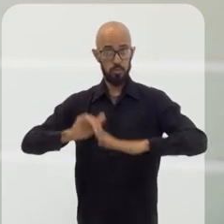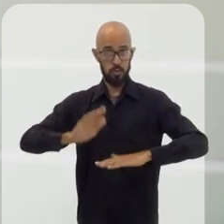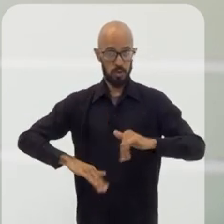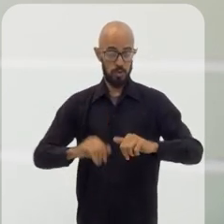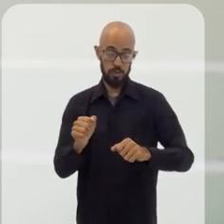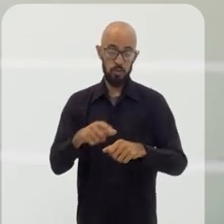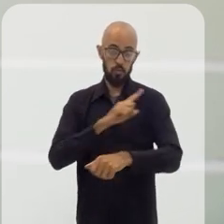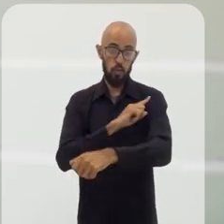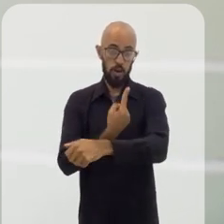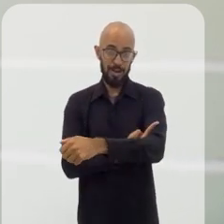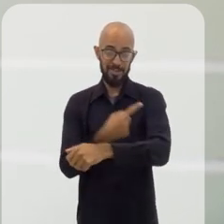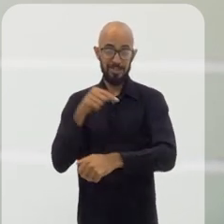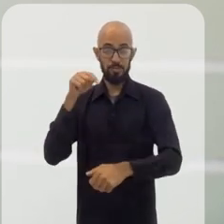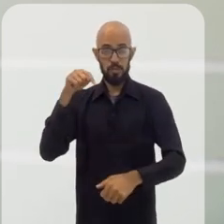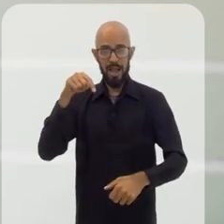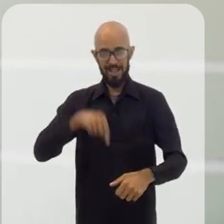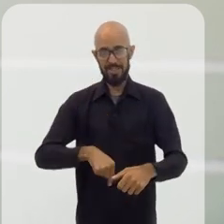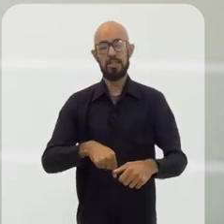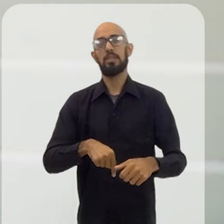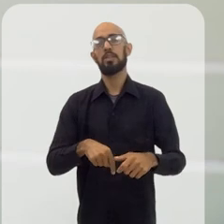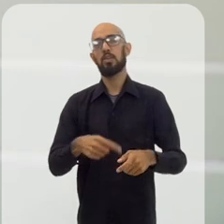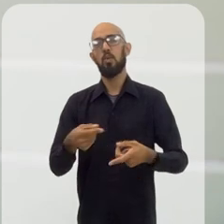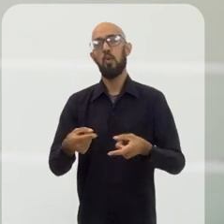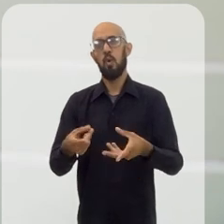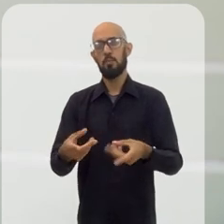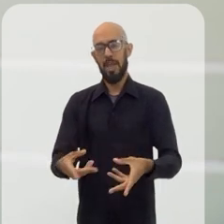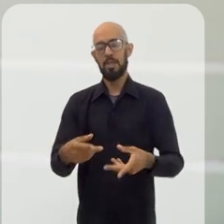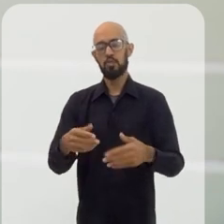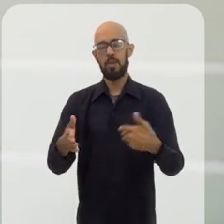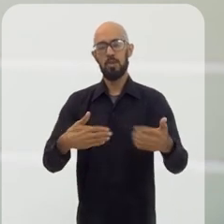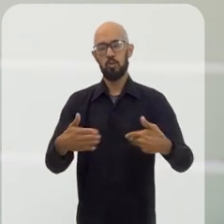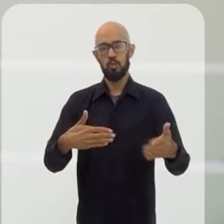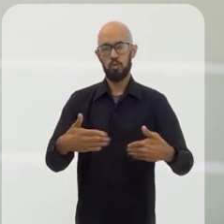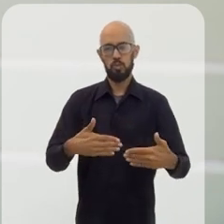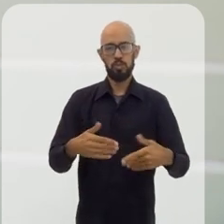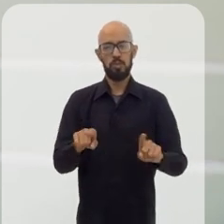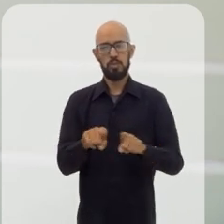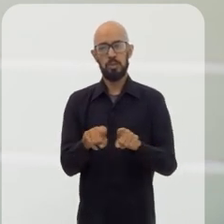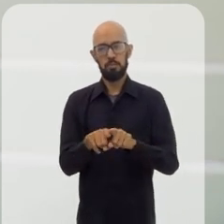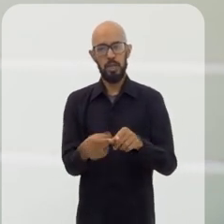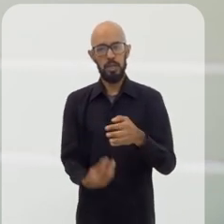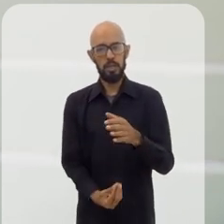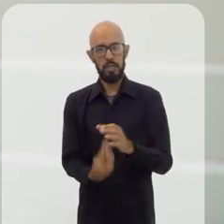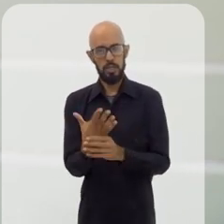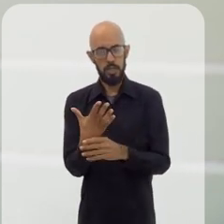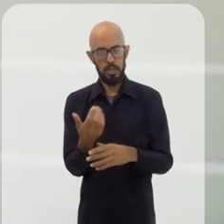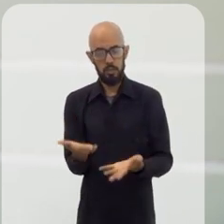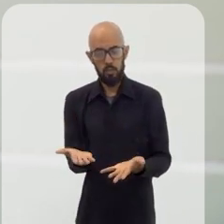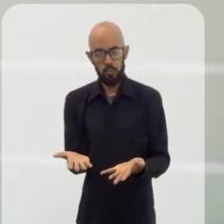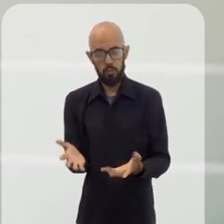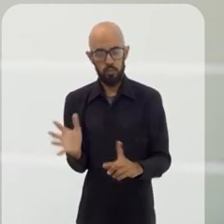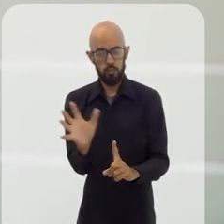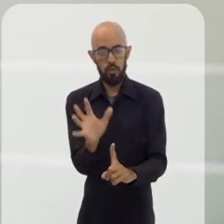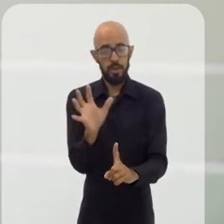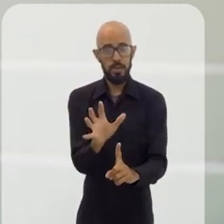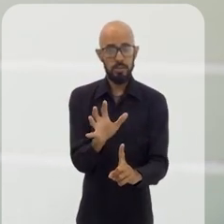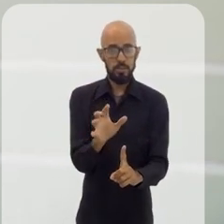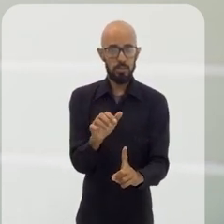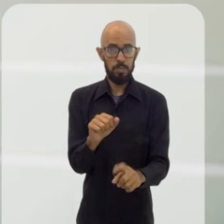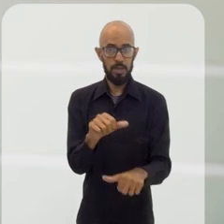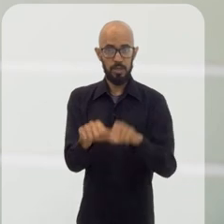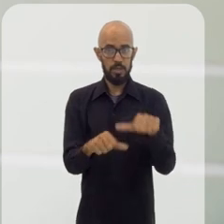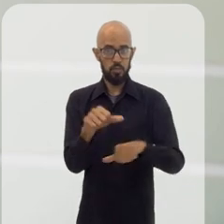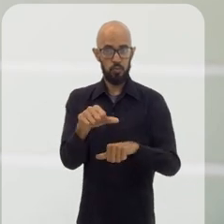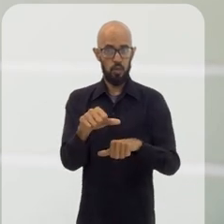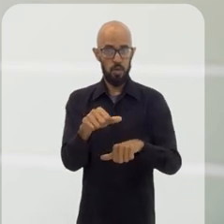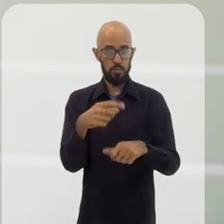ensinos profissionalizantes, fortalecendo assim o comércio local, a indústria local, criando incentivos